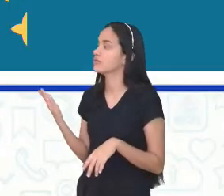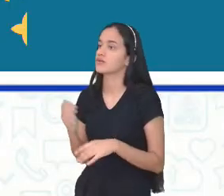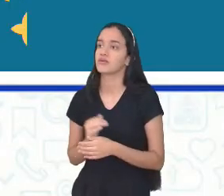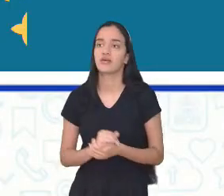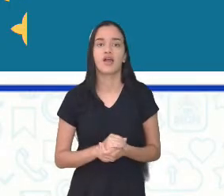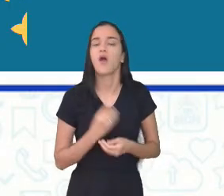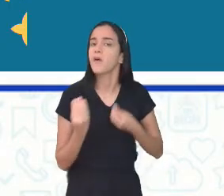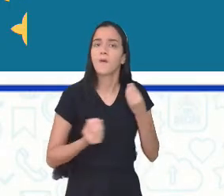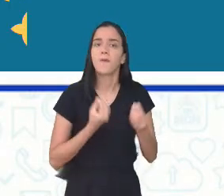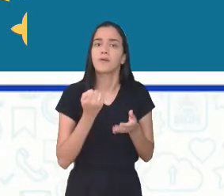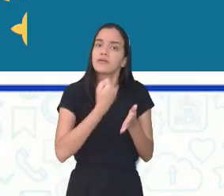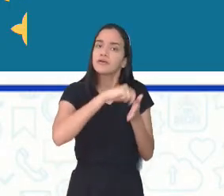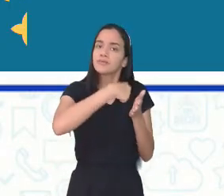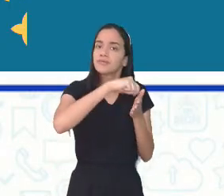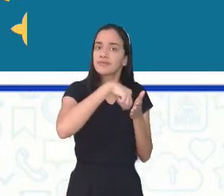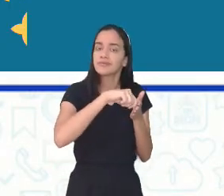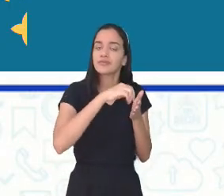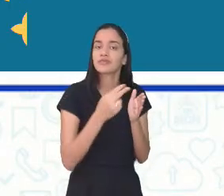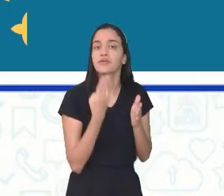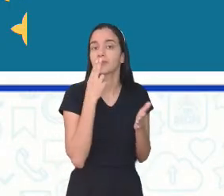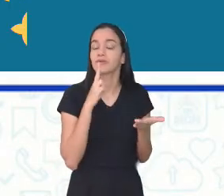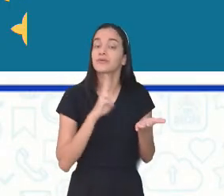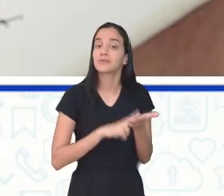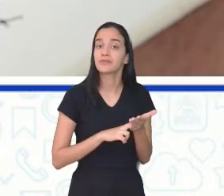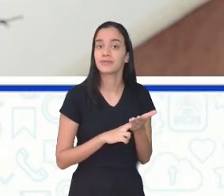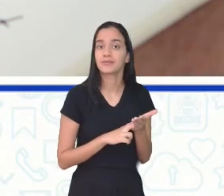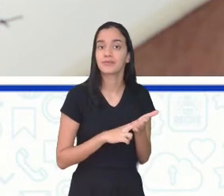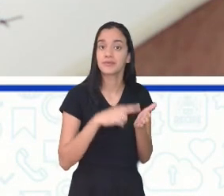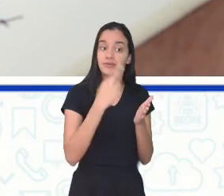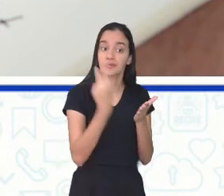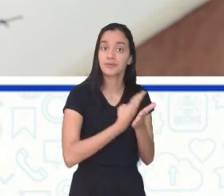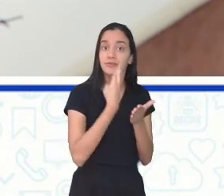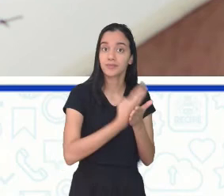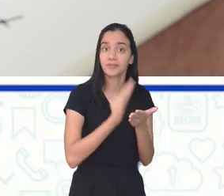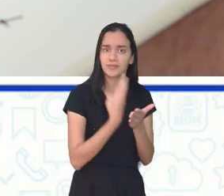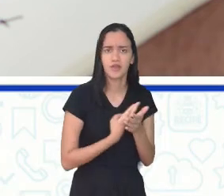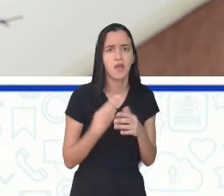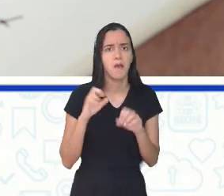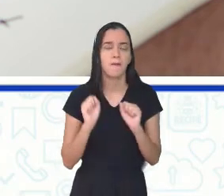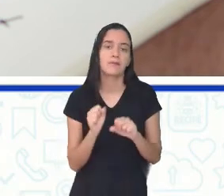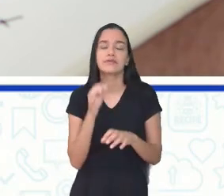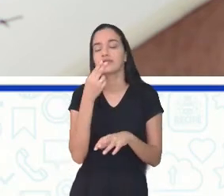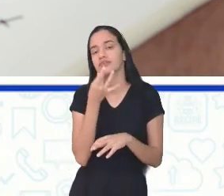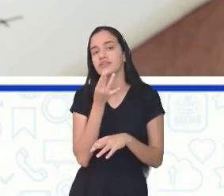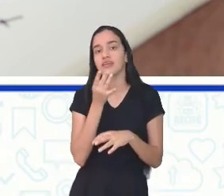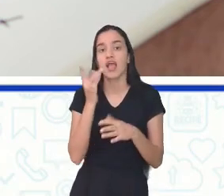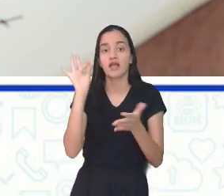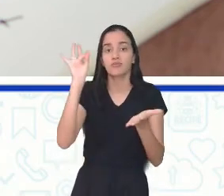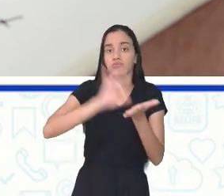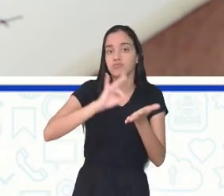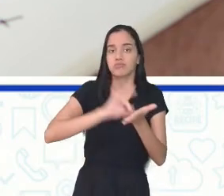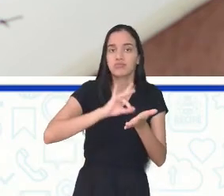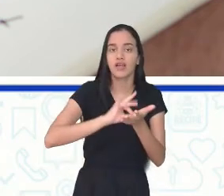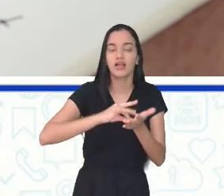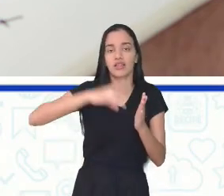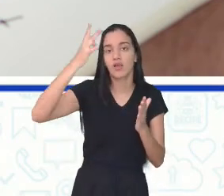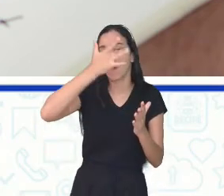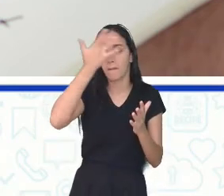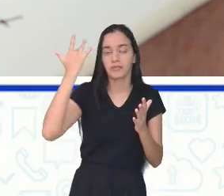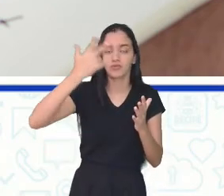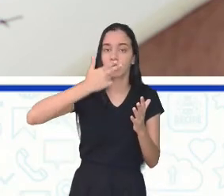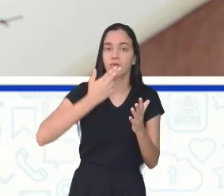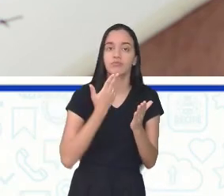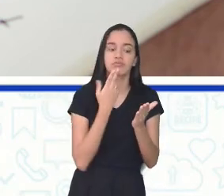Então, como escrever uma carta ao editor de uma revista? Pode-se afirmar que uma carta de leitor, por